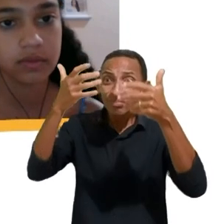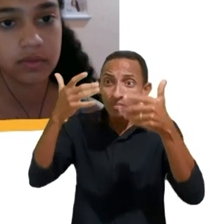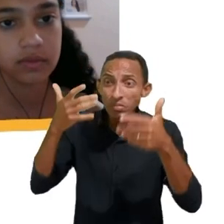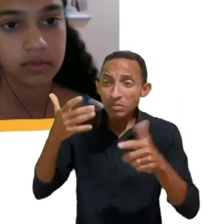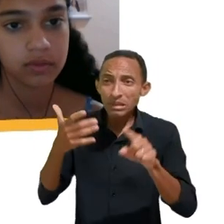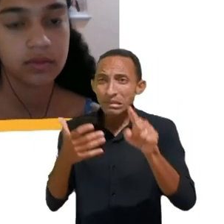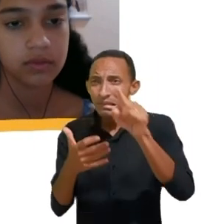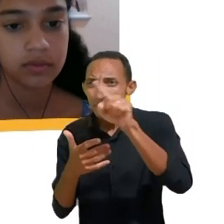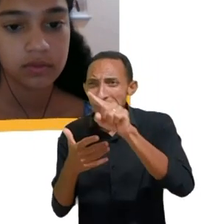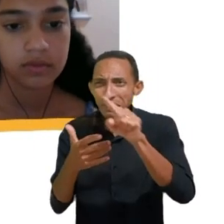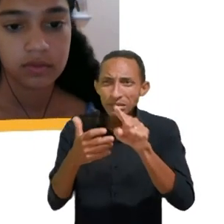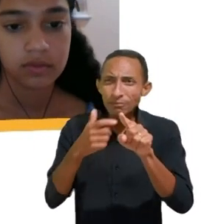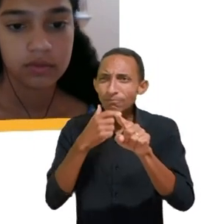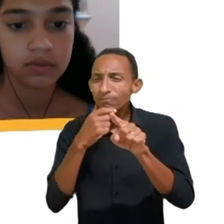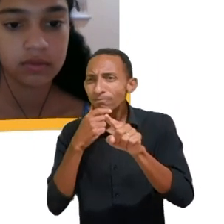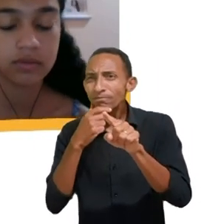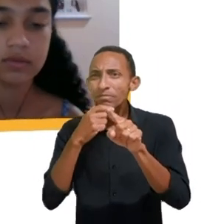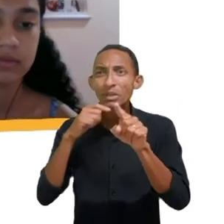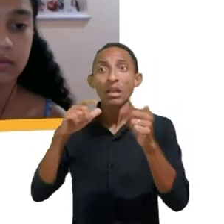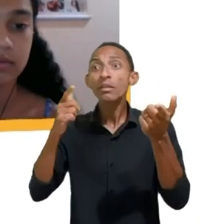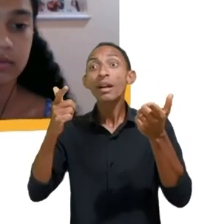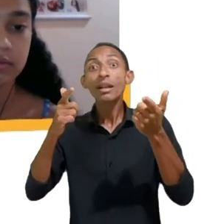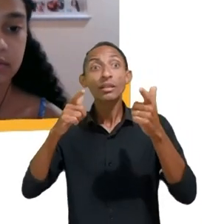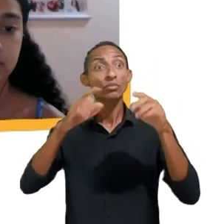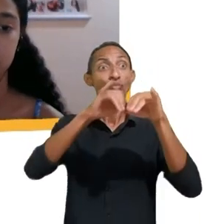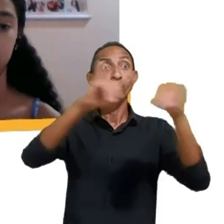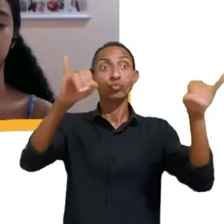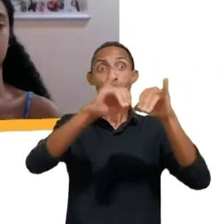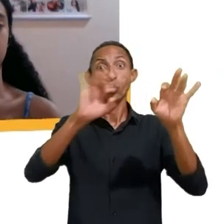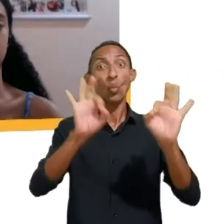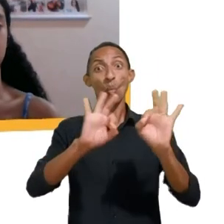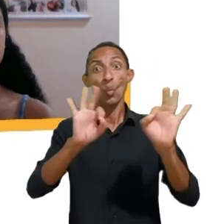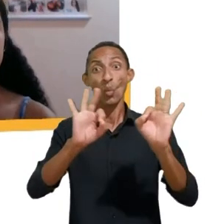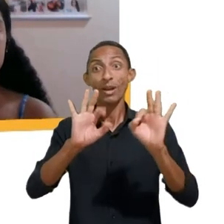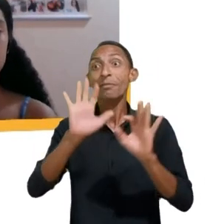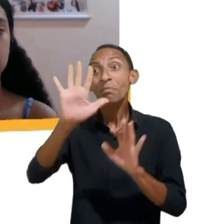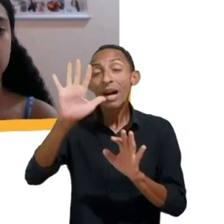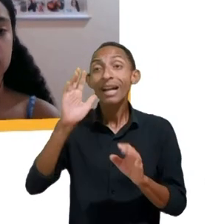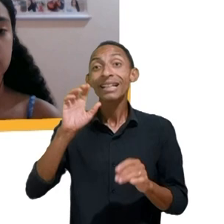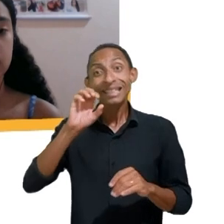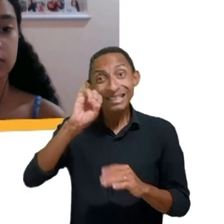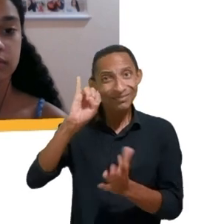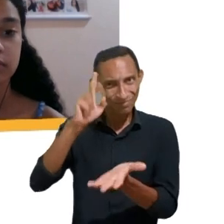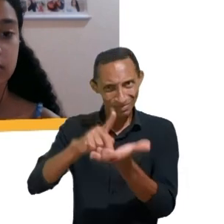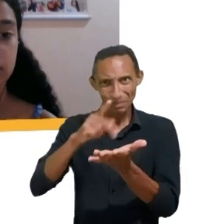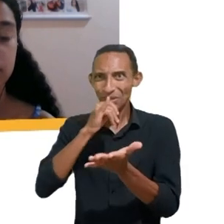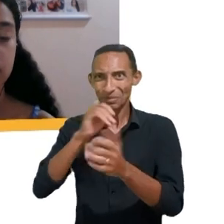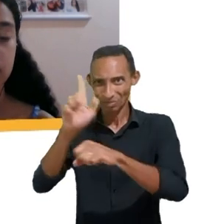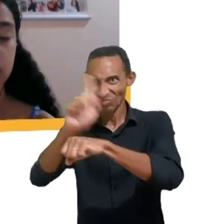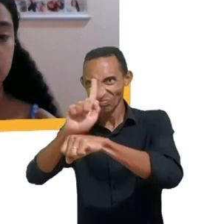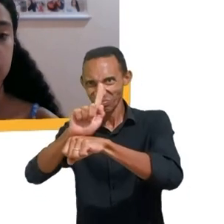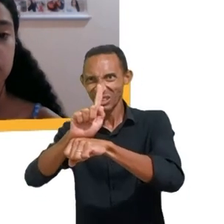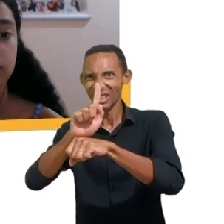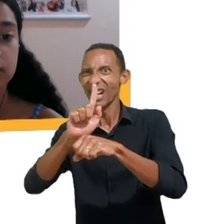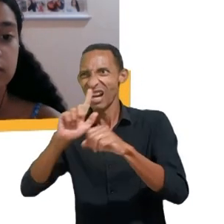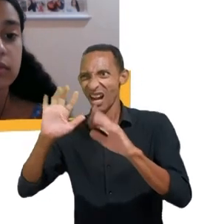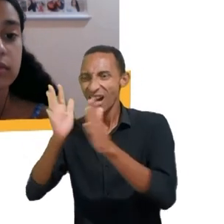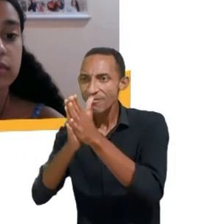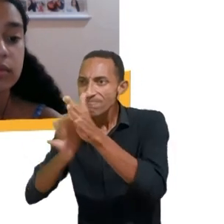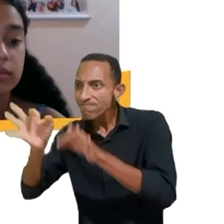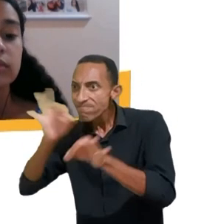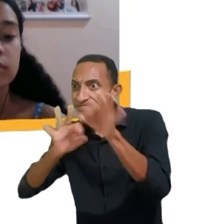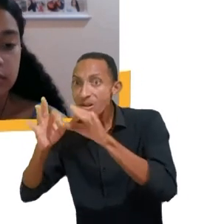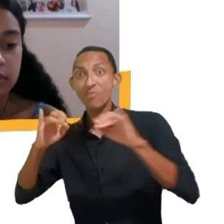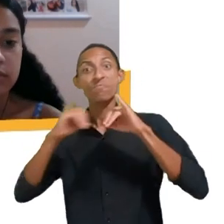os anúncios, mas na verdade se o youtuber quiser fazer uma propaganda no conteúdo dele, ele continua podendo, então eles criaram uma